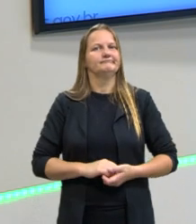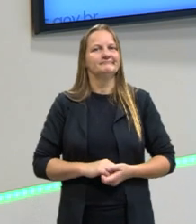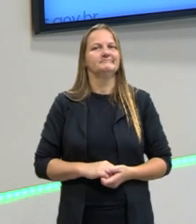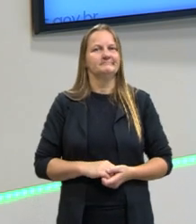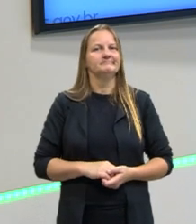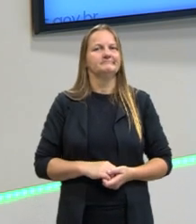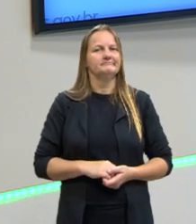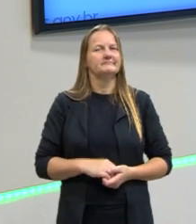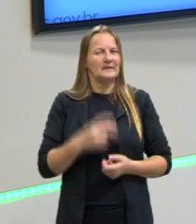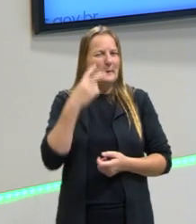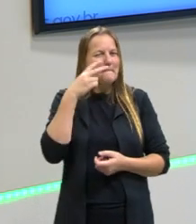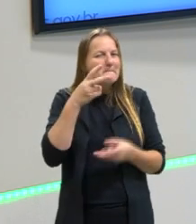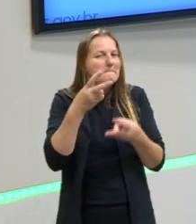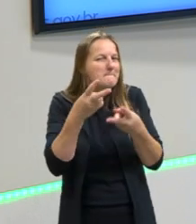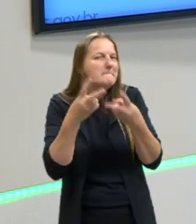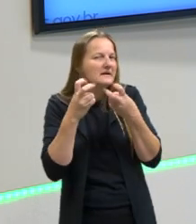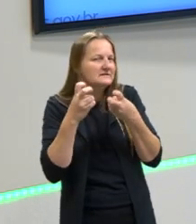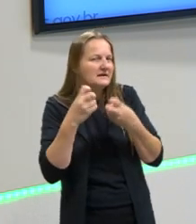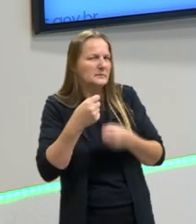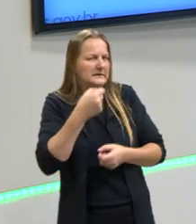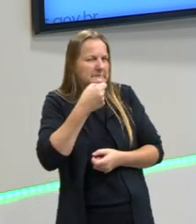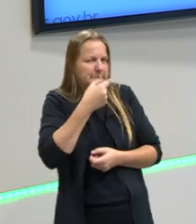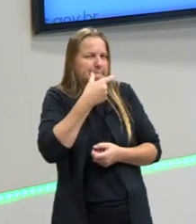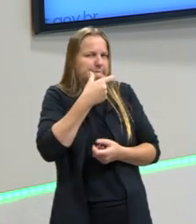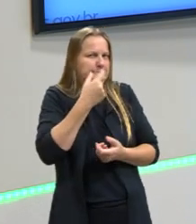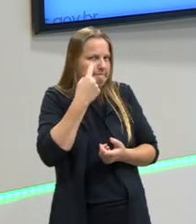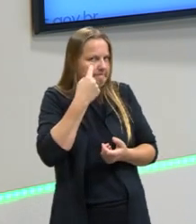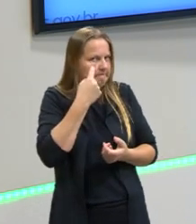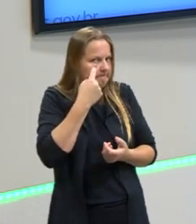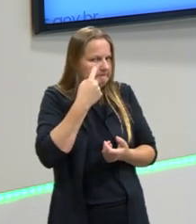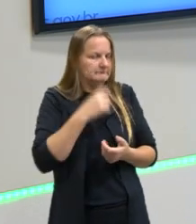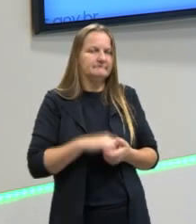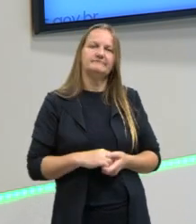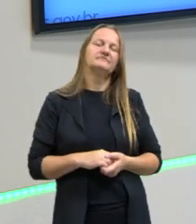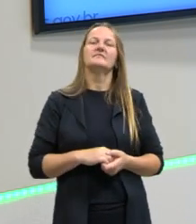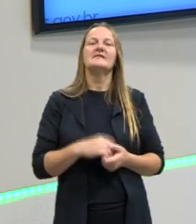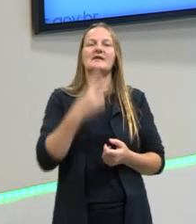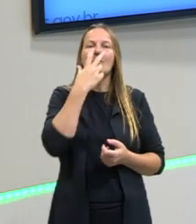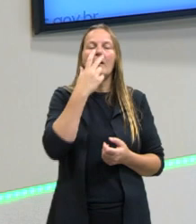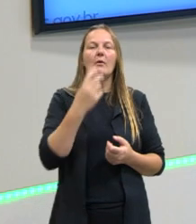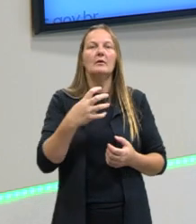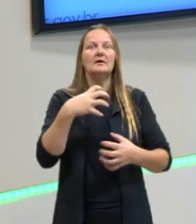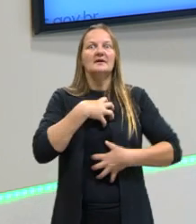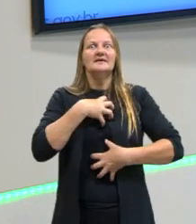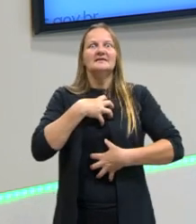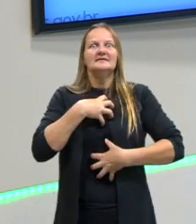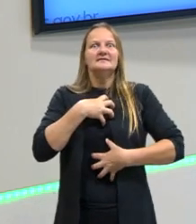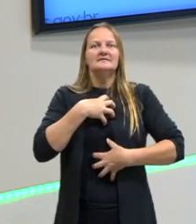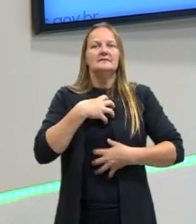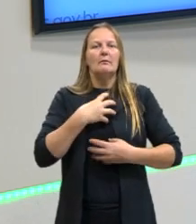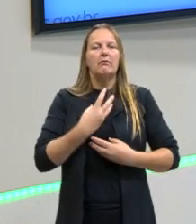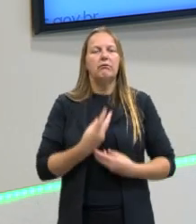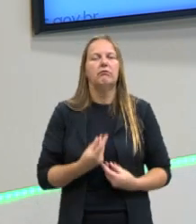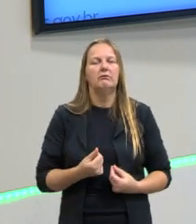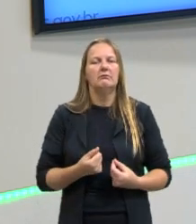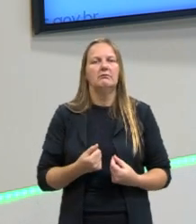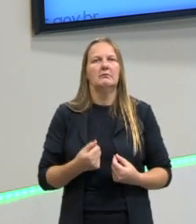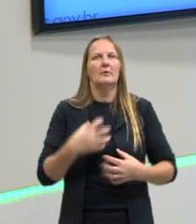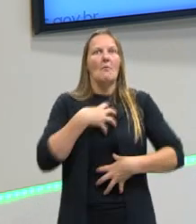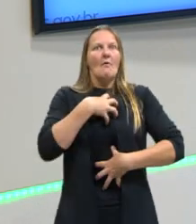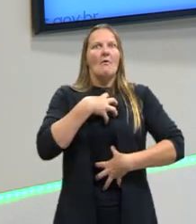Vocês conseguem perceber que a ironia, ela vai fazer exatamente a desconstrução do sentido inicial da frase?